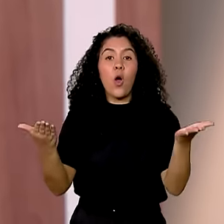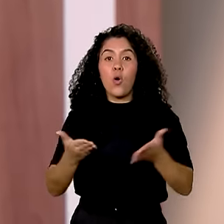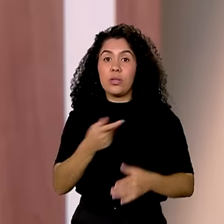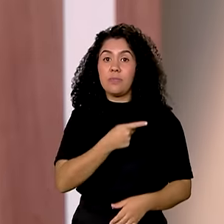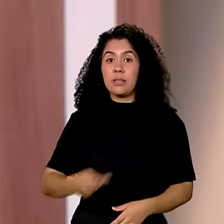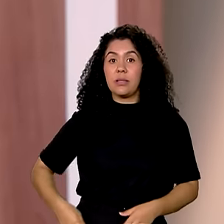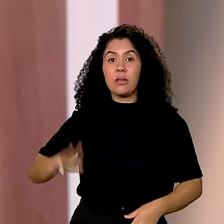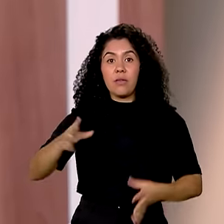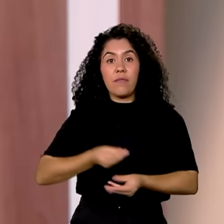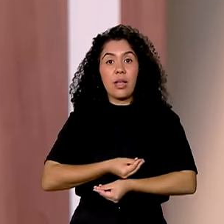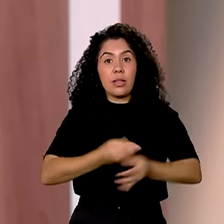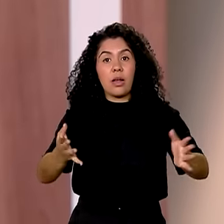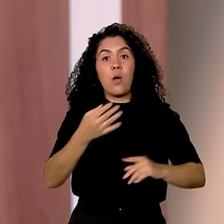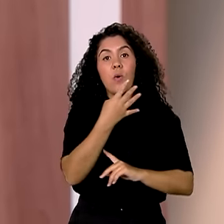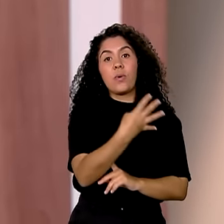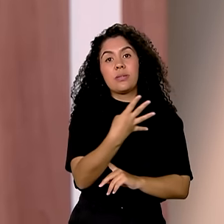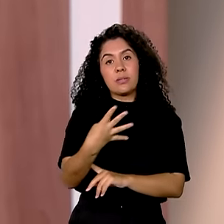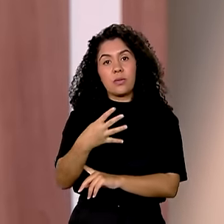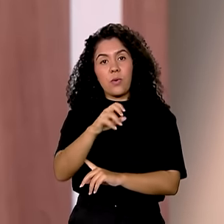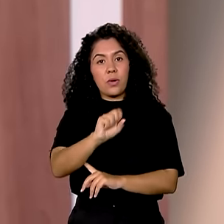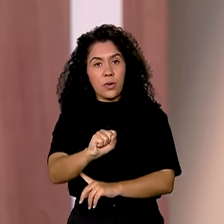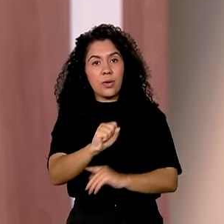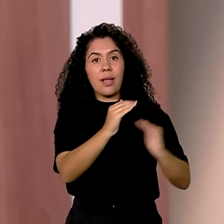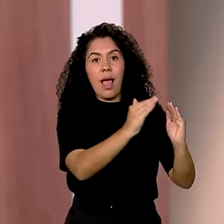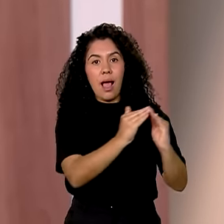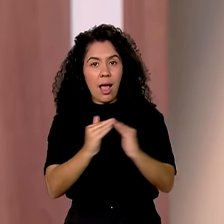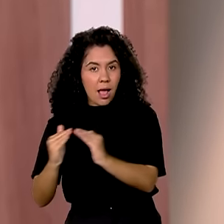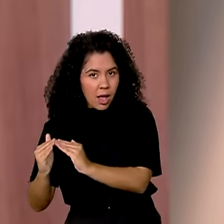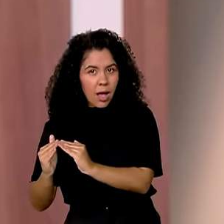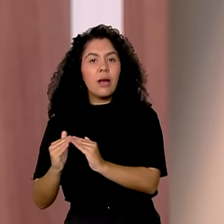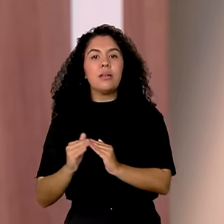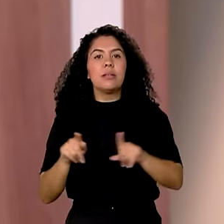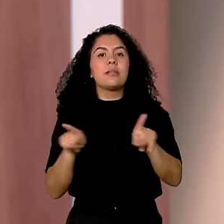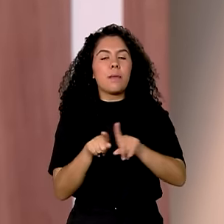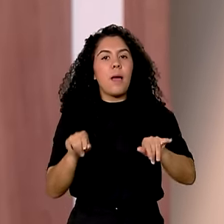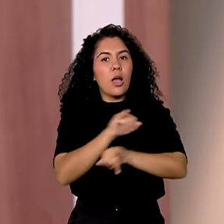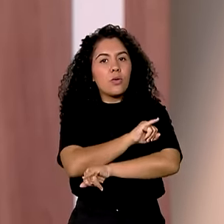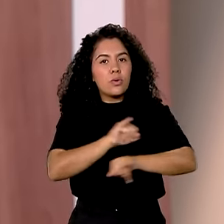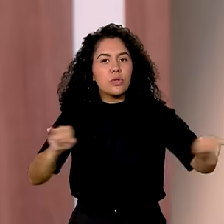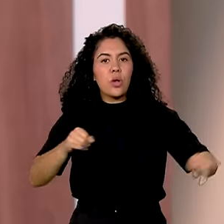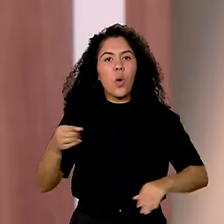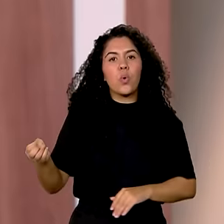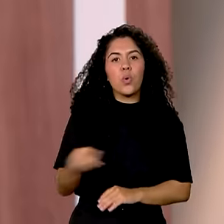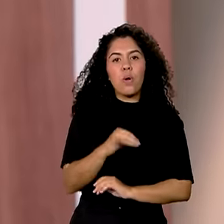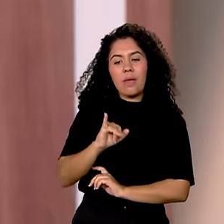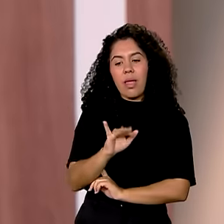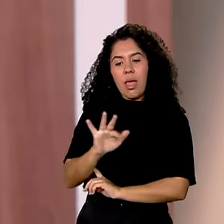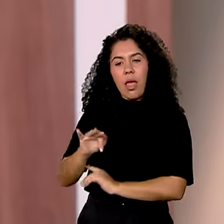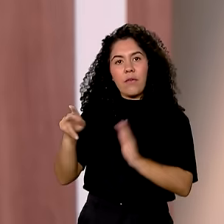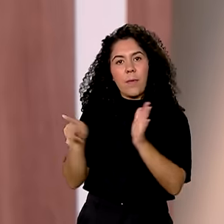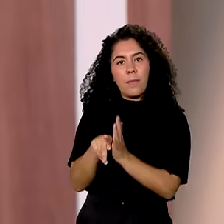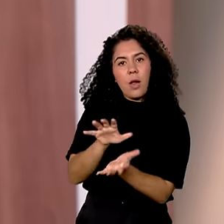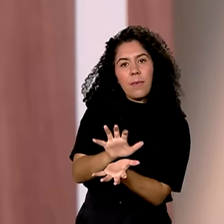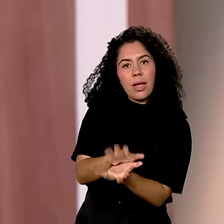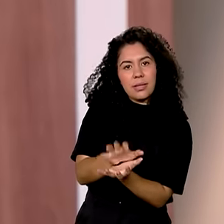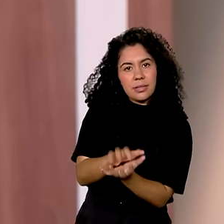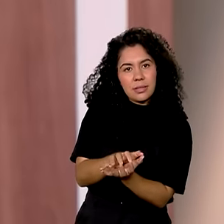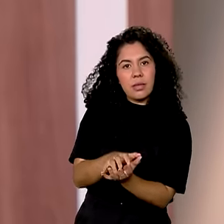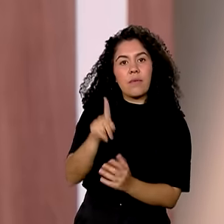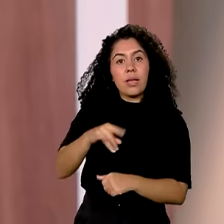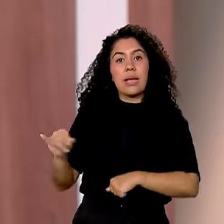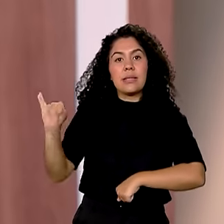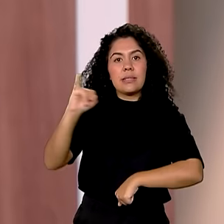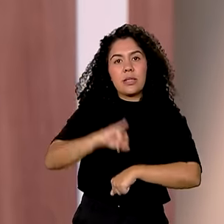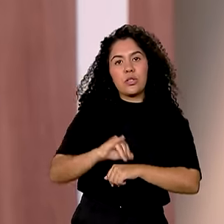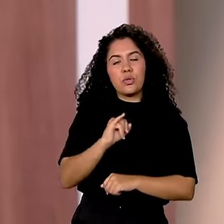448 unidades habitacionais e anunciar o novo Campus Recife, centro do Instituto Federal de